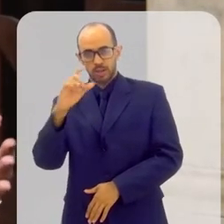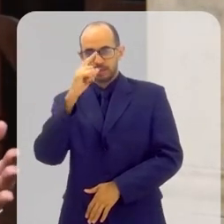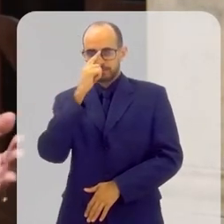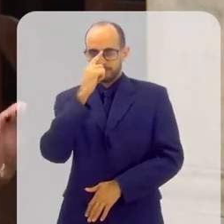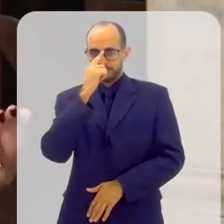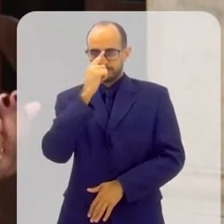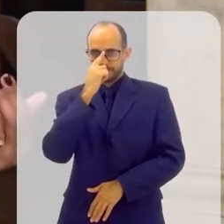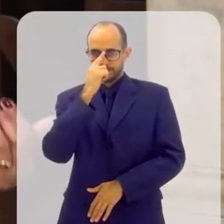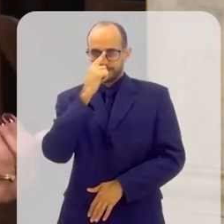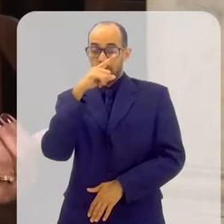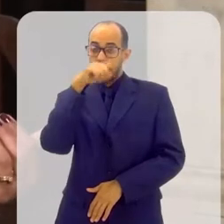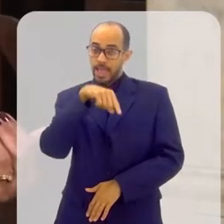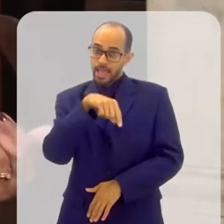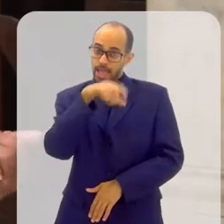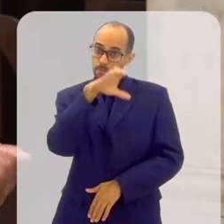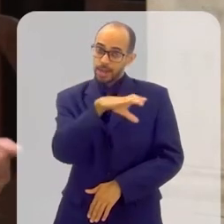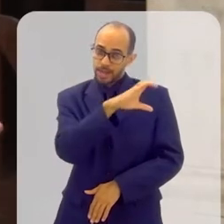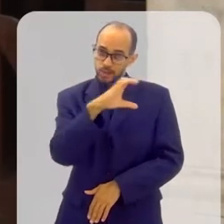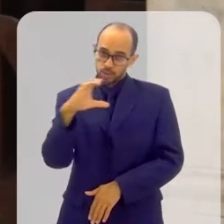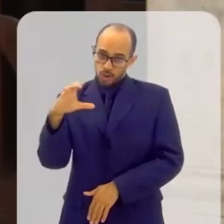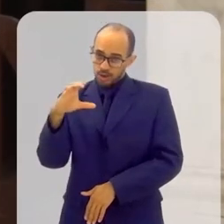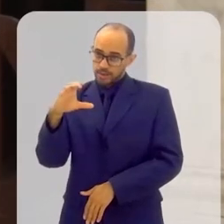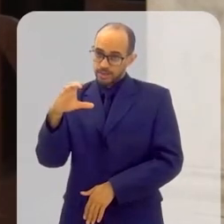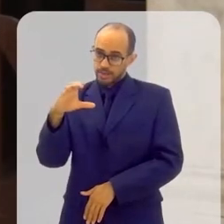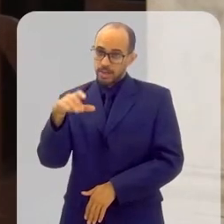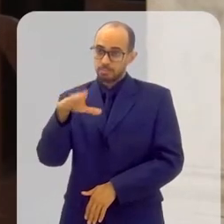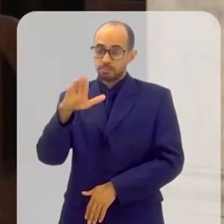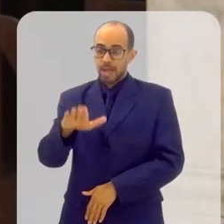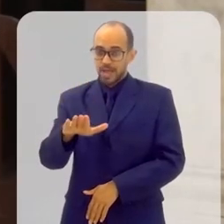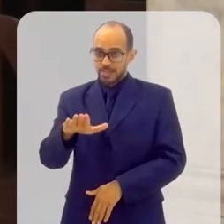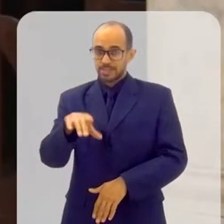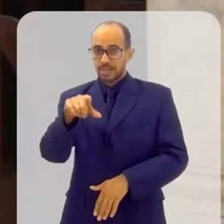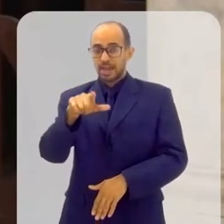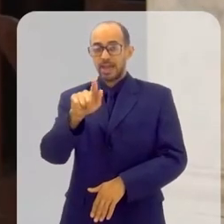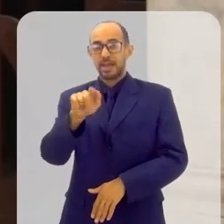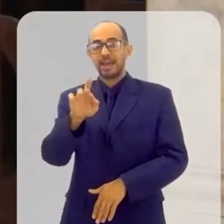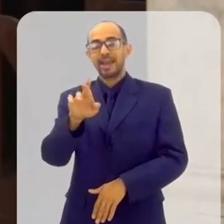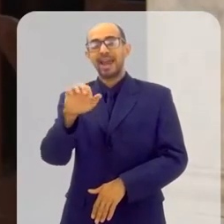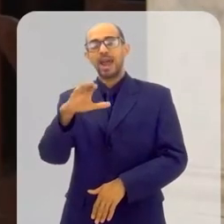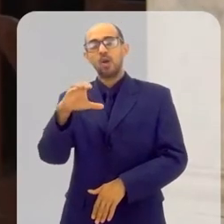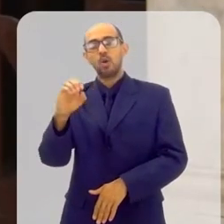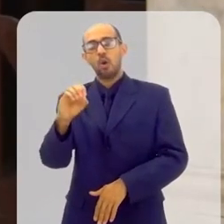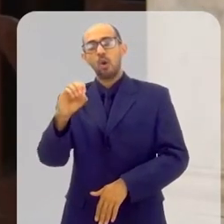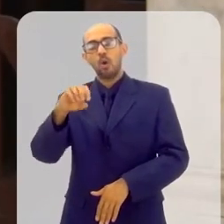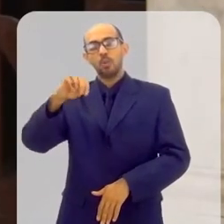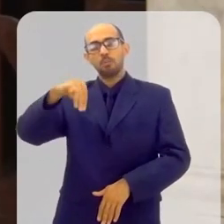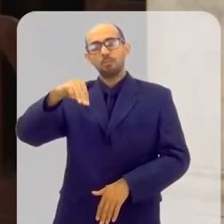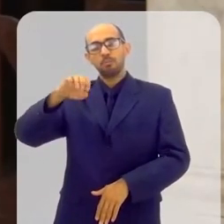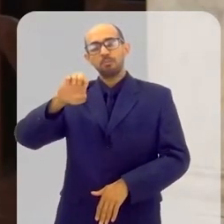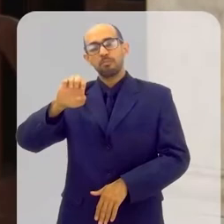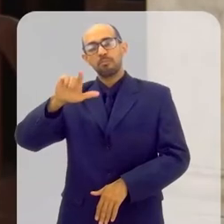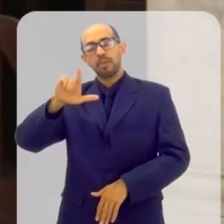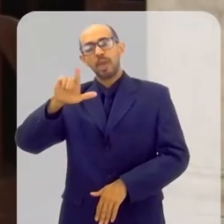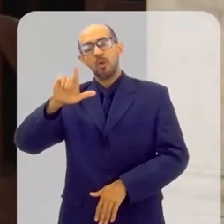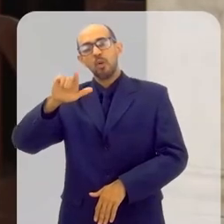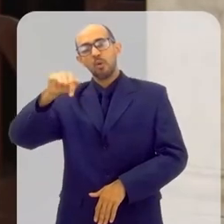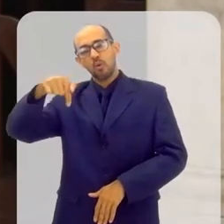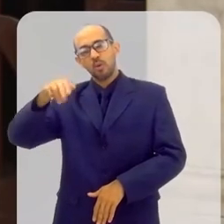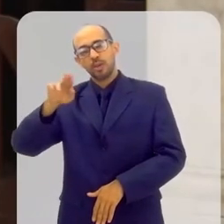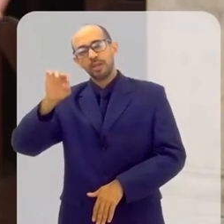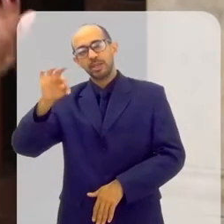apesar de ser uma Igreja Católica, como ela é Greco Melquita, ela tem as suas diferenças